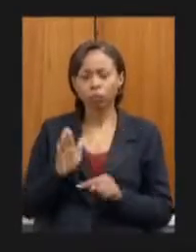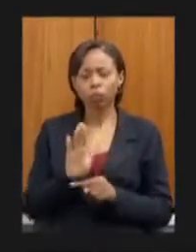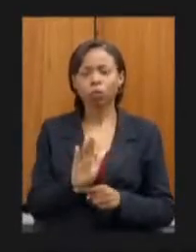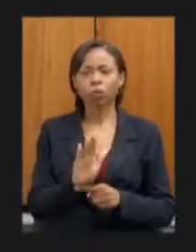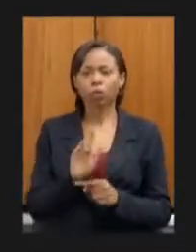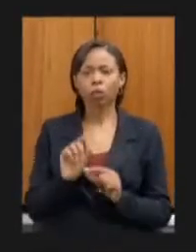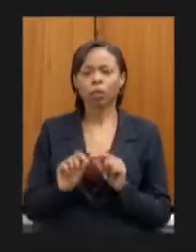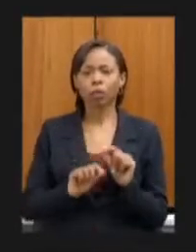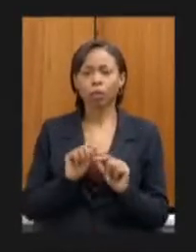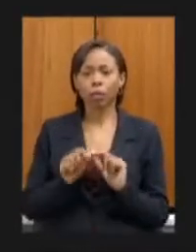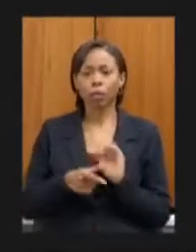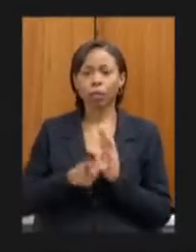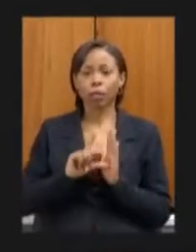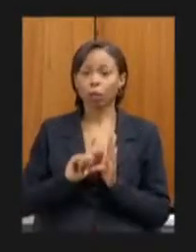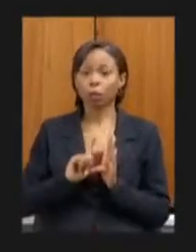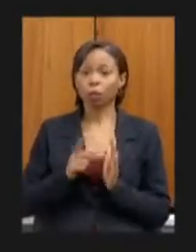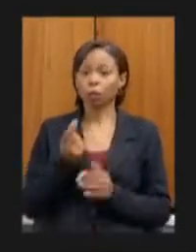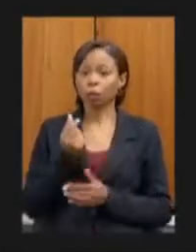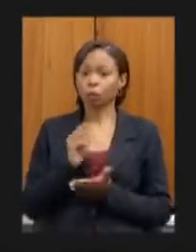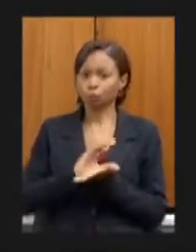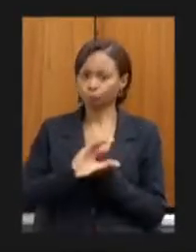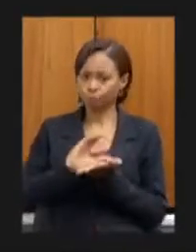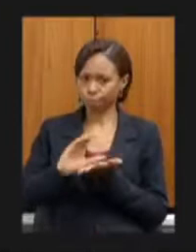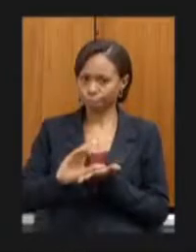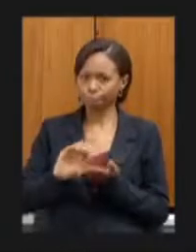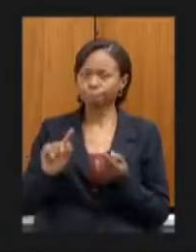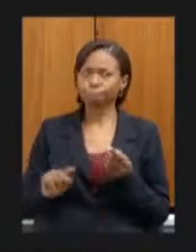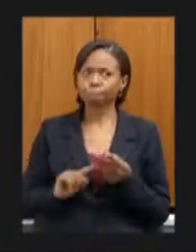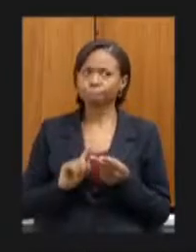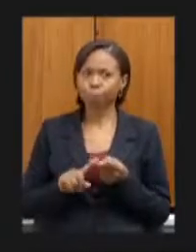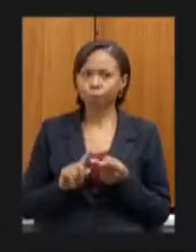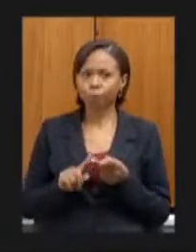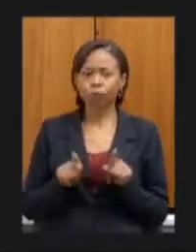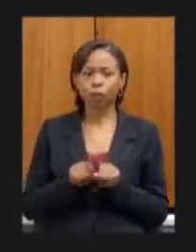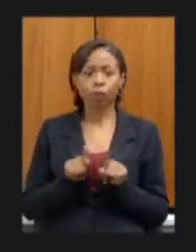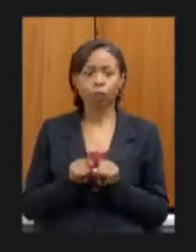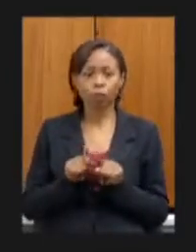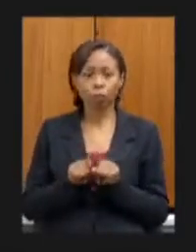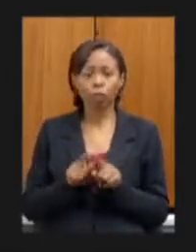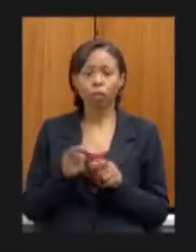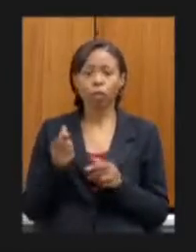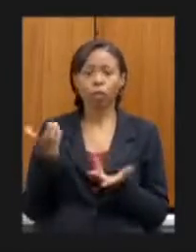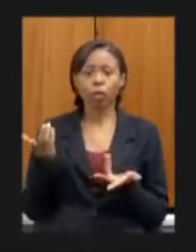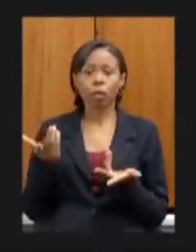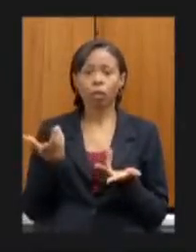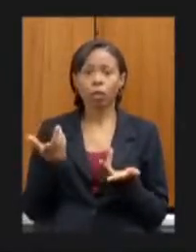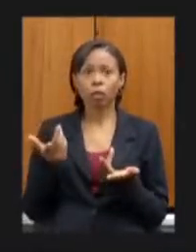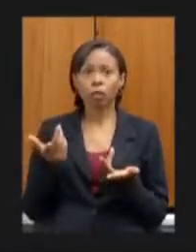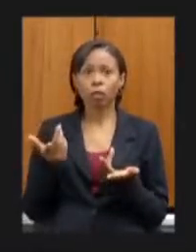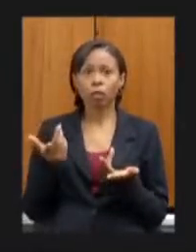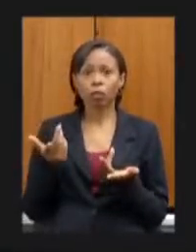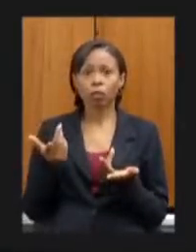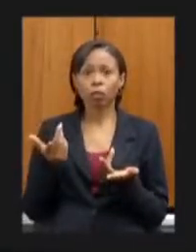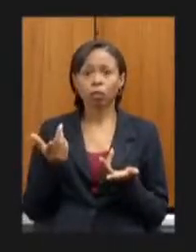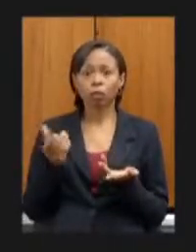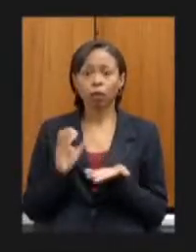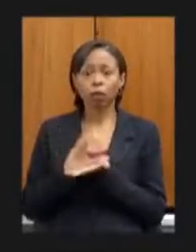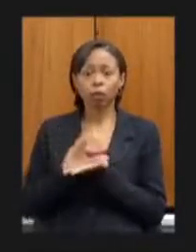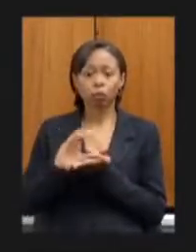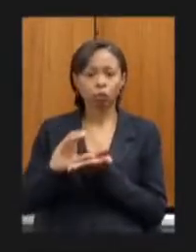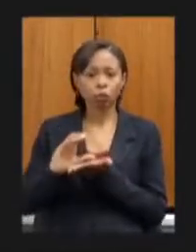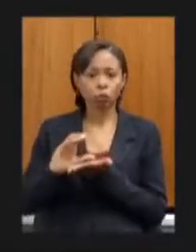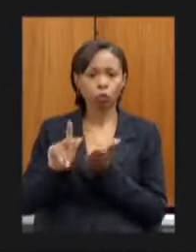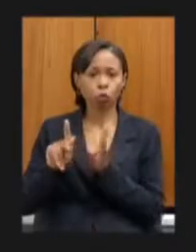antecipação de recursos dois tanto a aplicação fora de dos recursos de lá